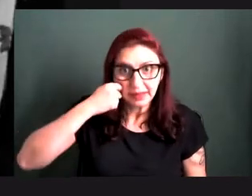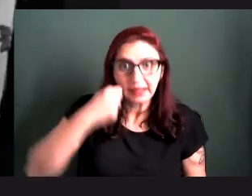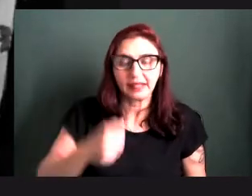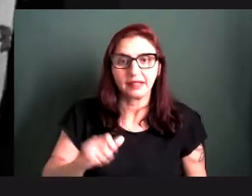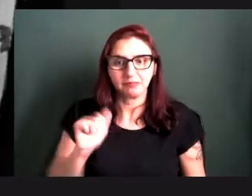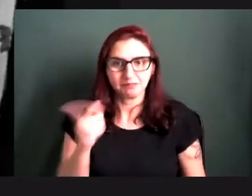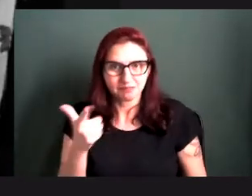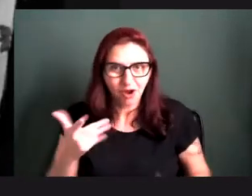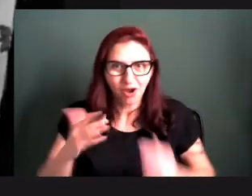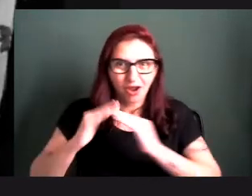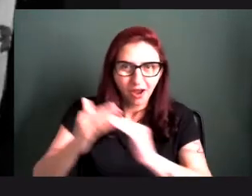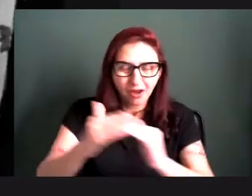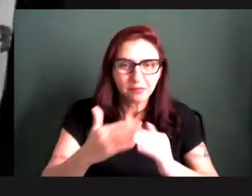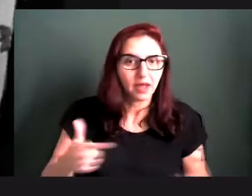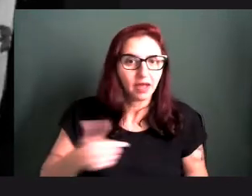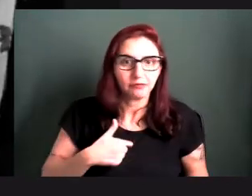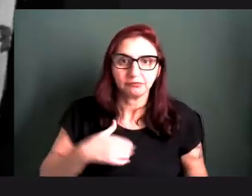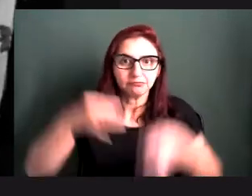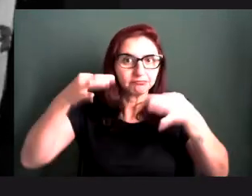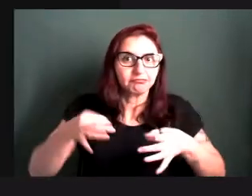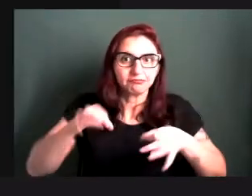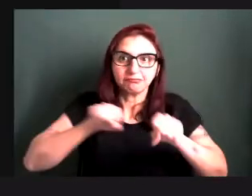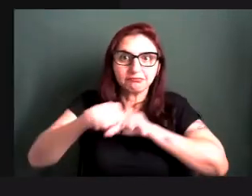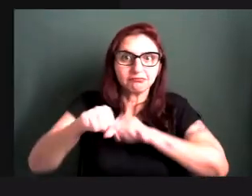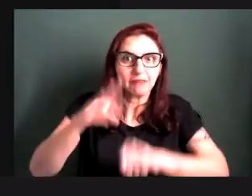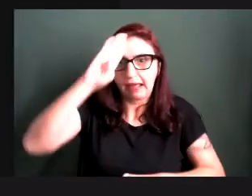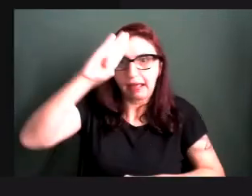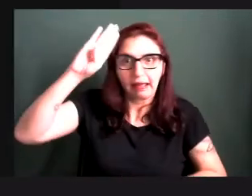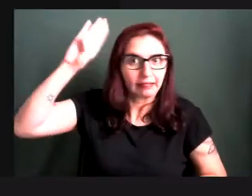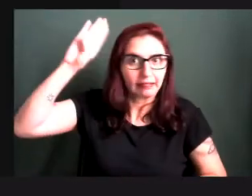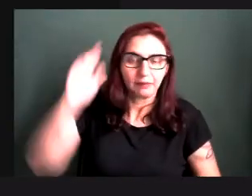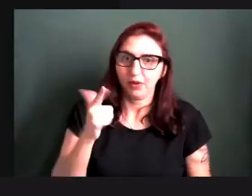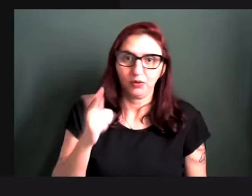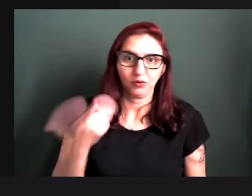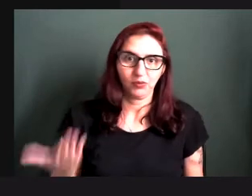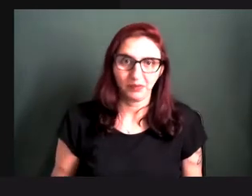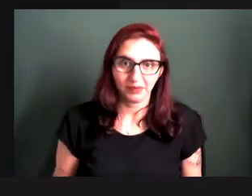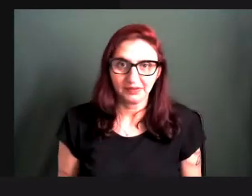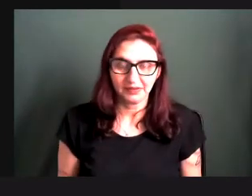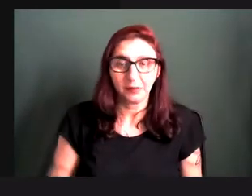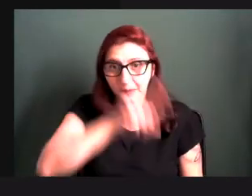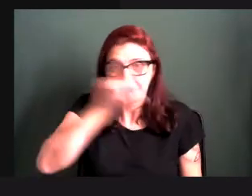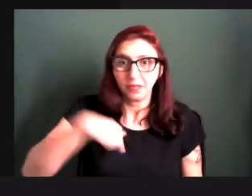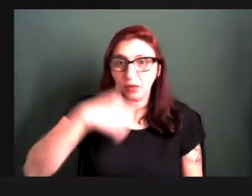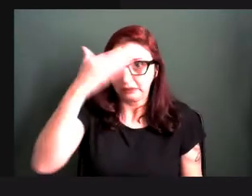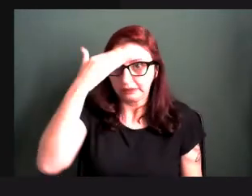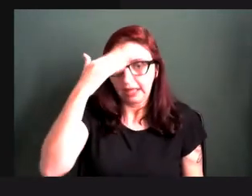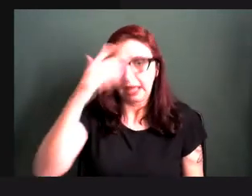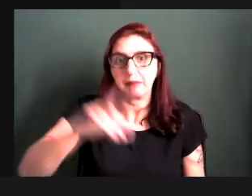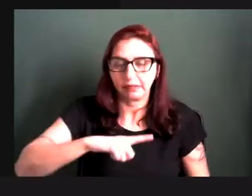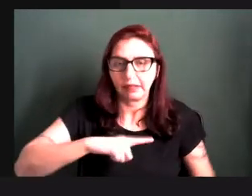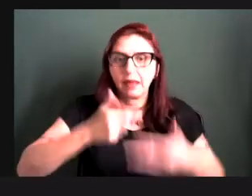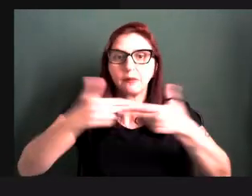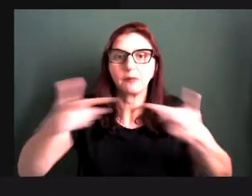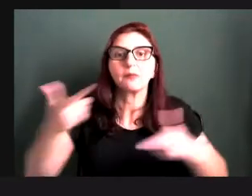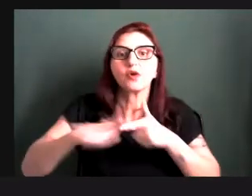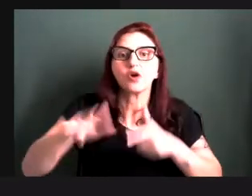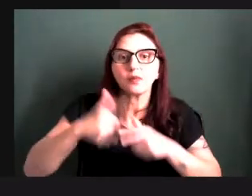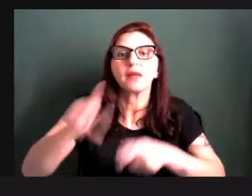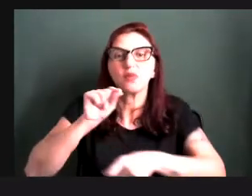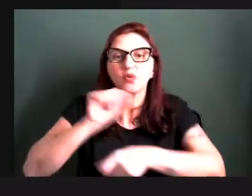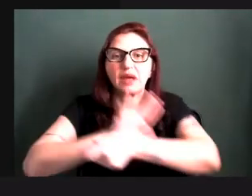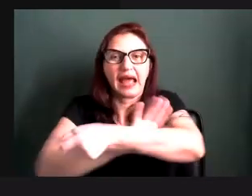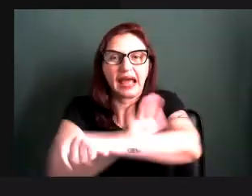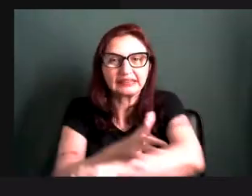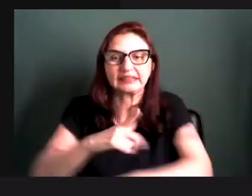ainda, né, porque tudo vem de contra, né, vem as questões racistas, machistas, as